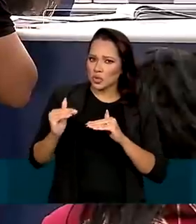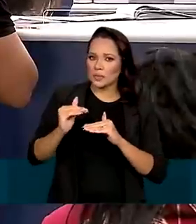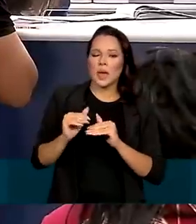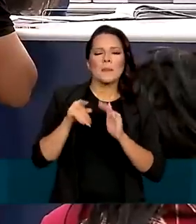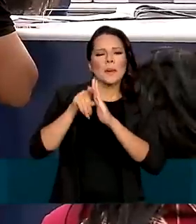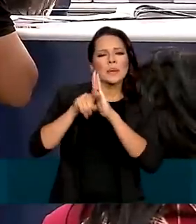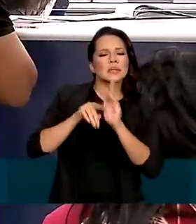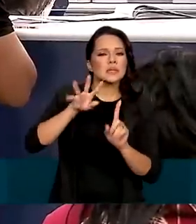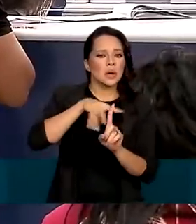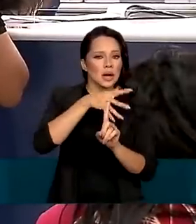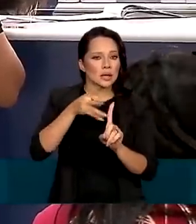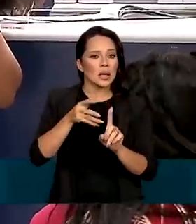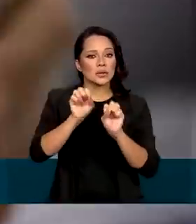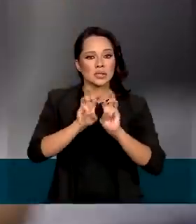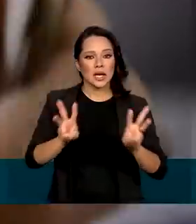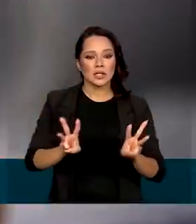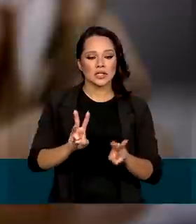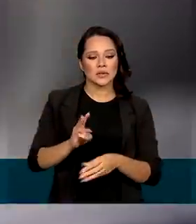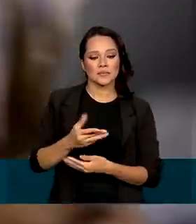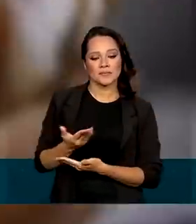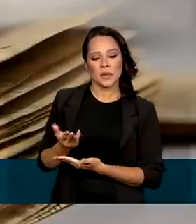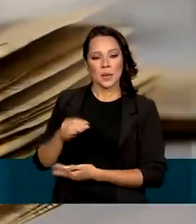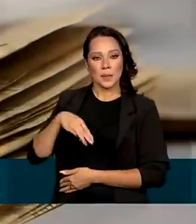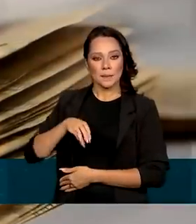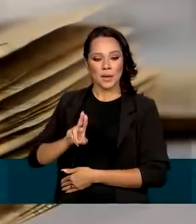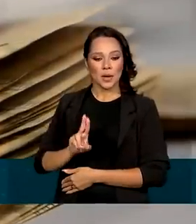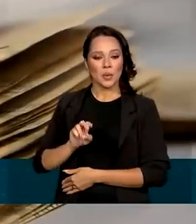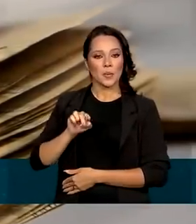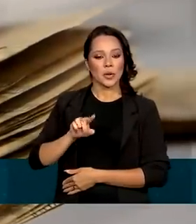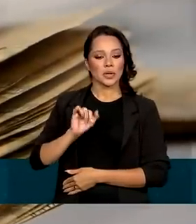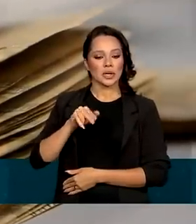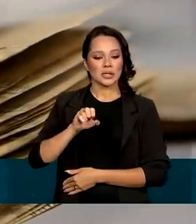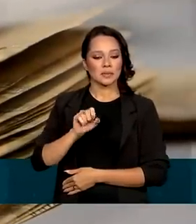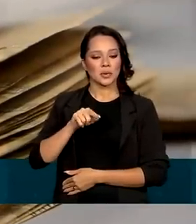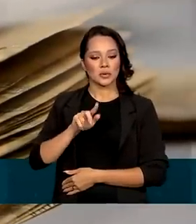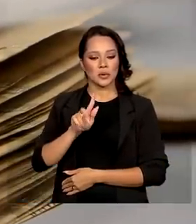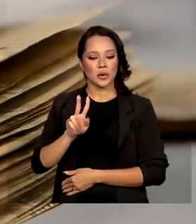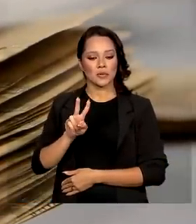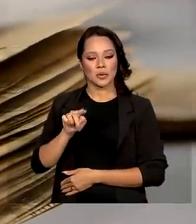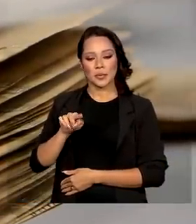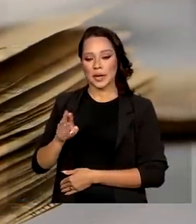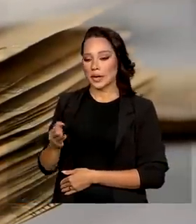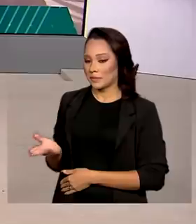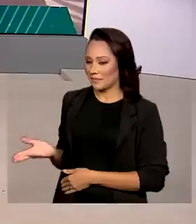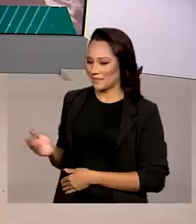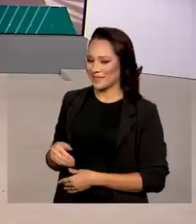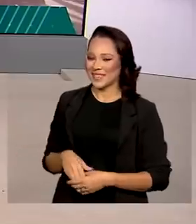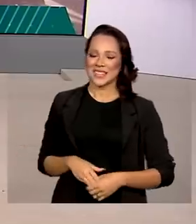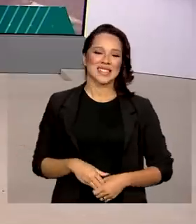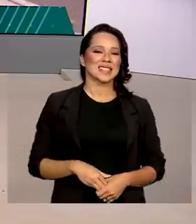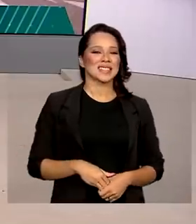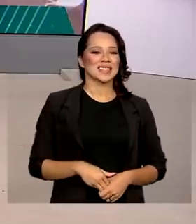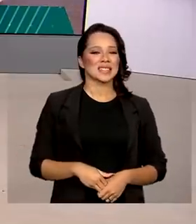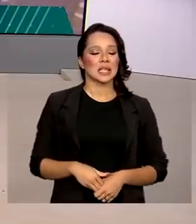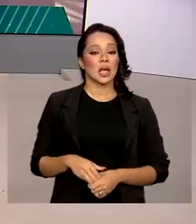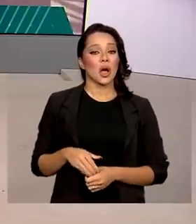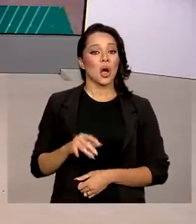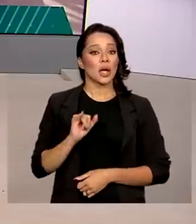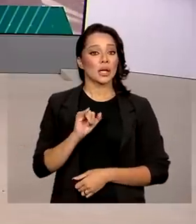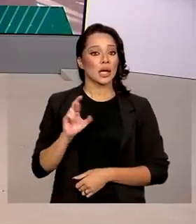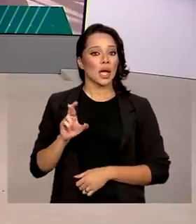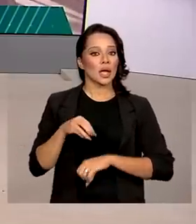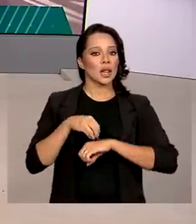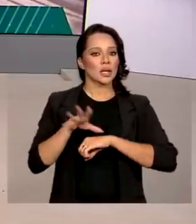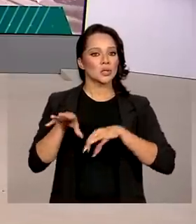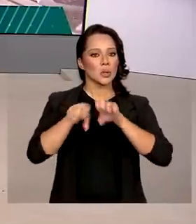consultar o calendário, acesse meu.inss.gov.br. A Receita Federal